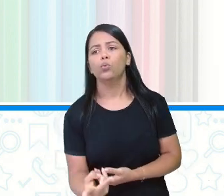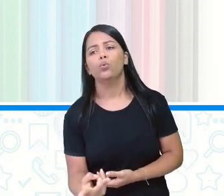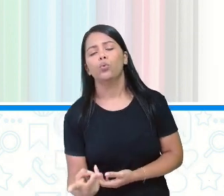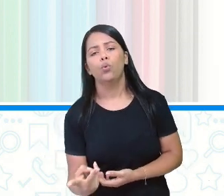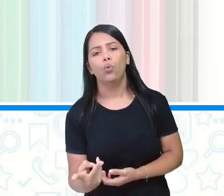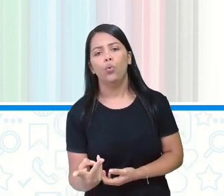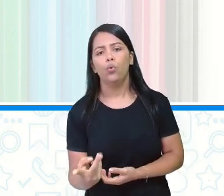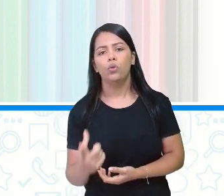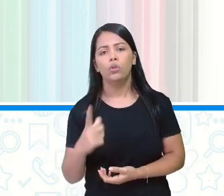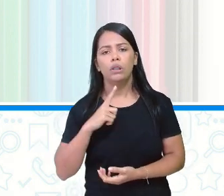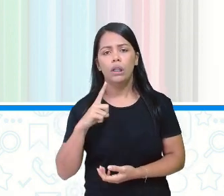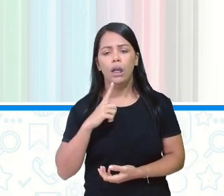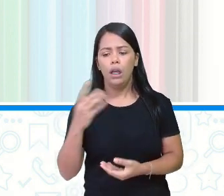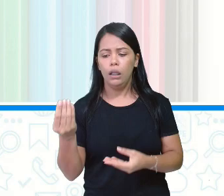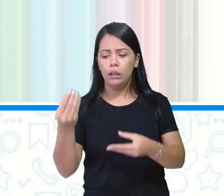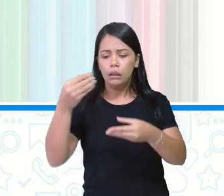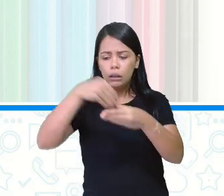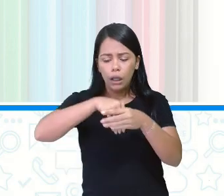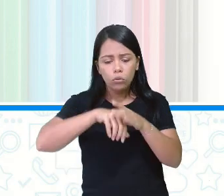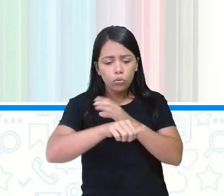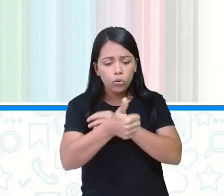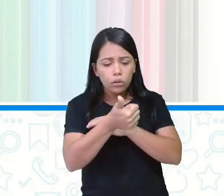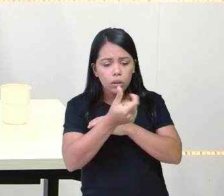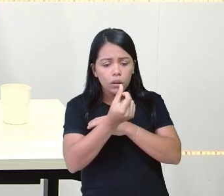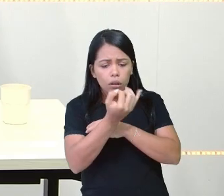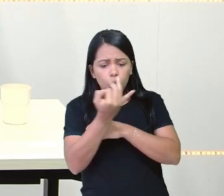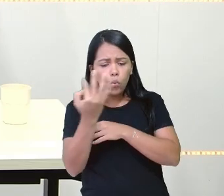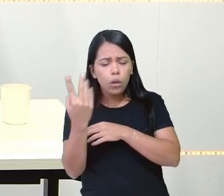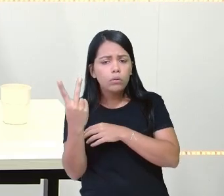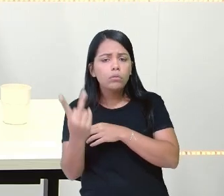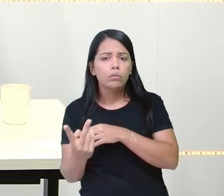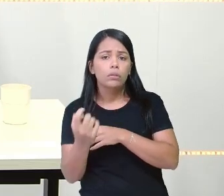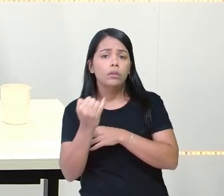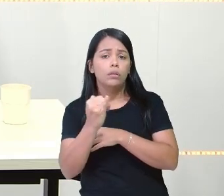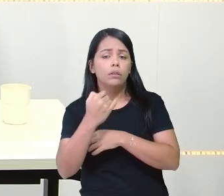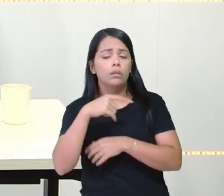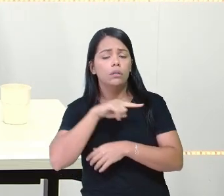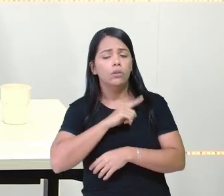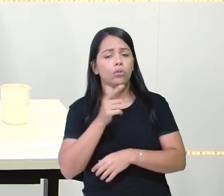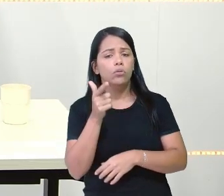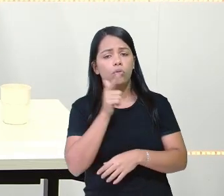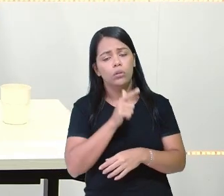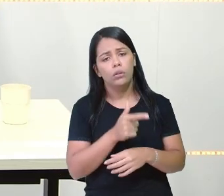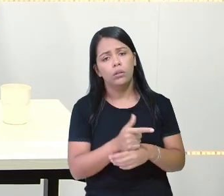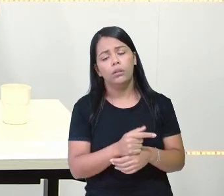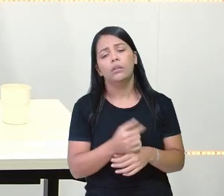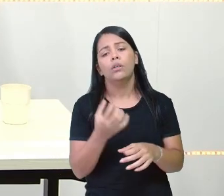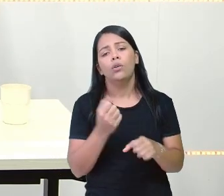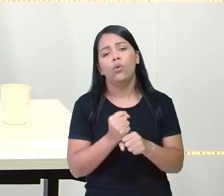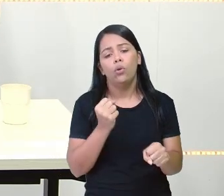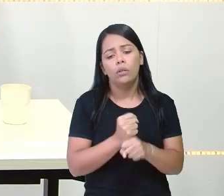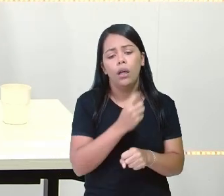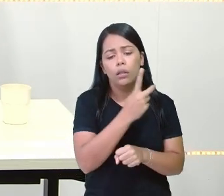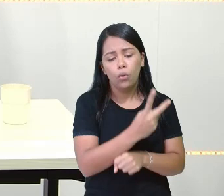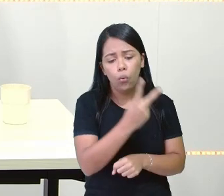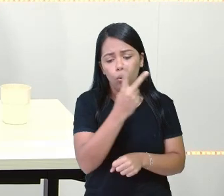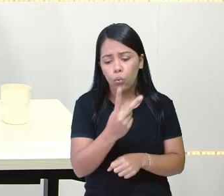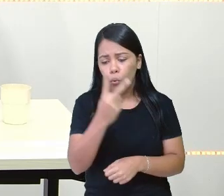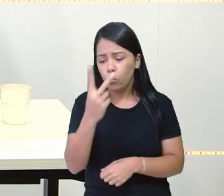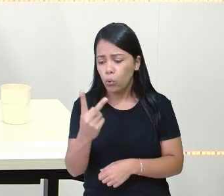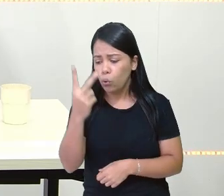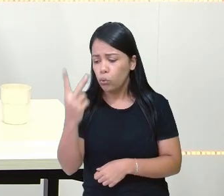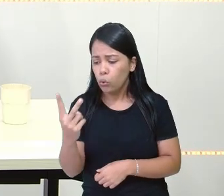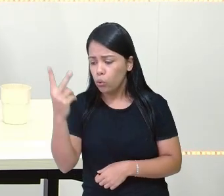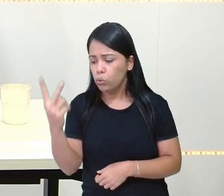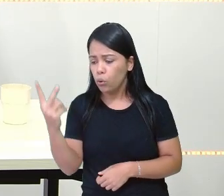dentro do 16? Se a gente for contar de dois em dois, a gente vai chegar ao resultado oito, que foi